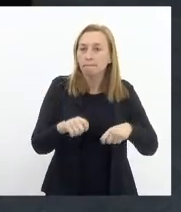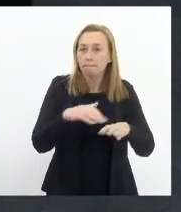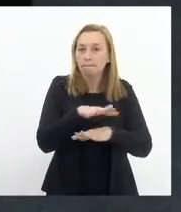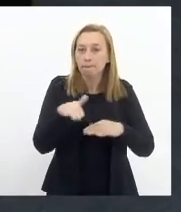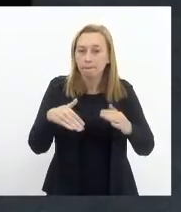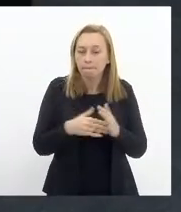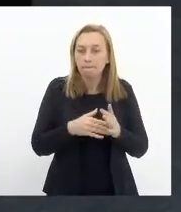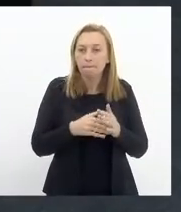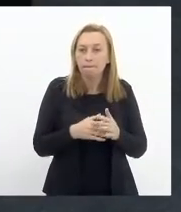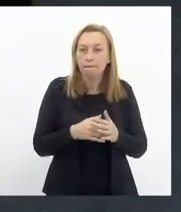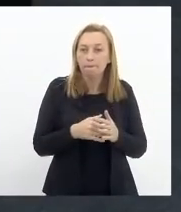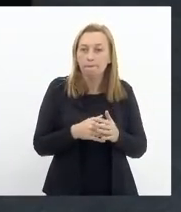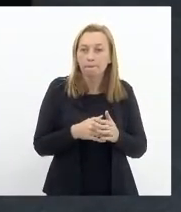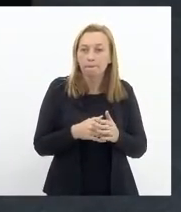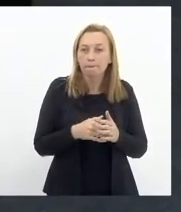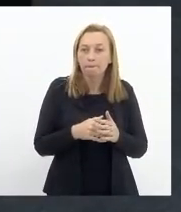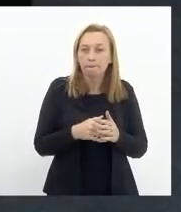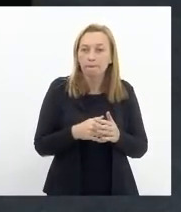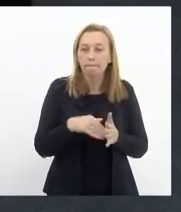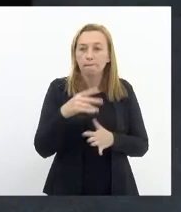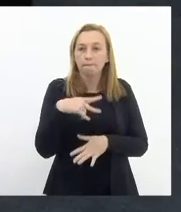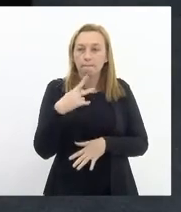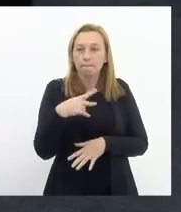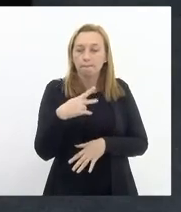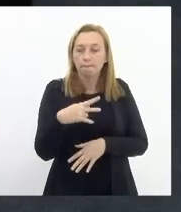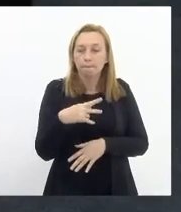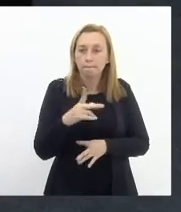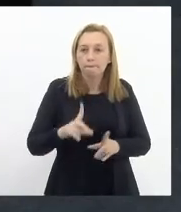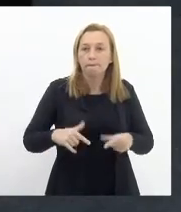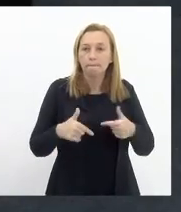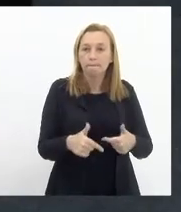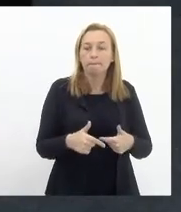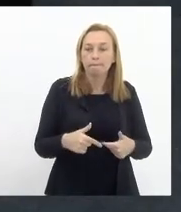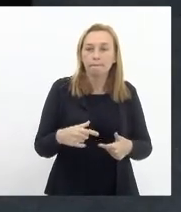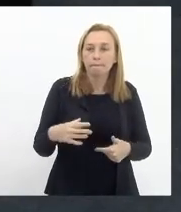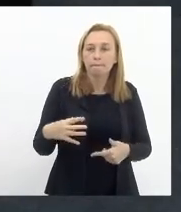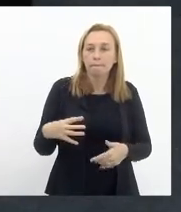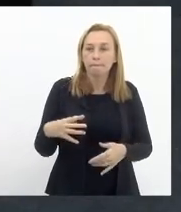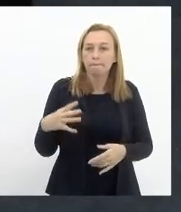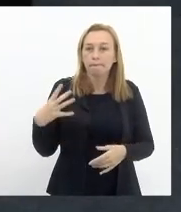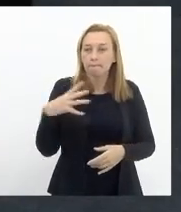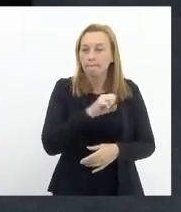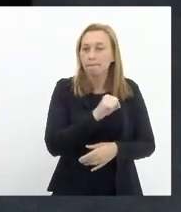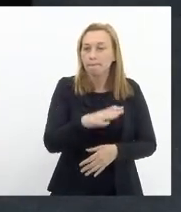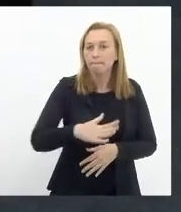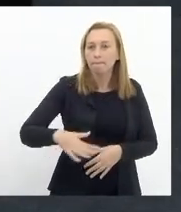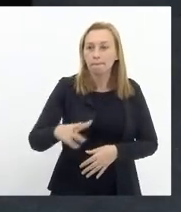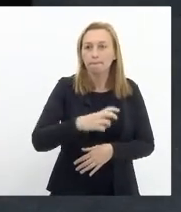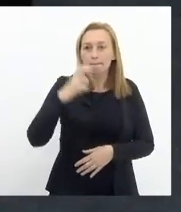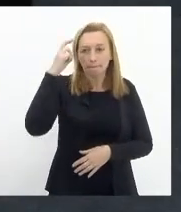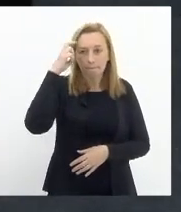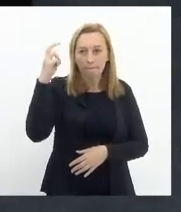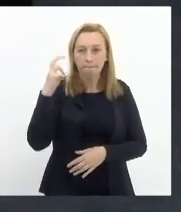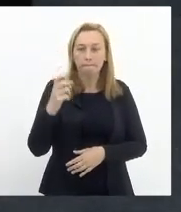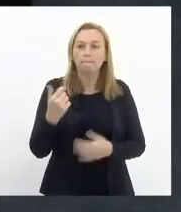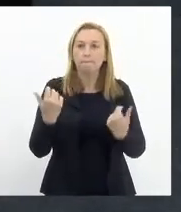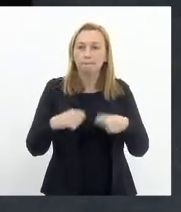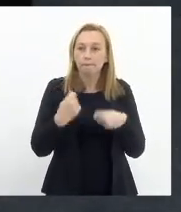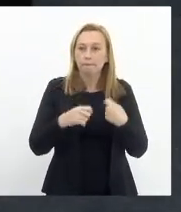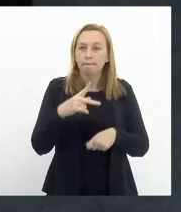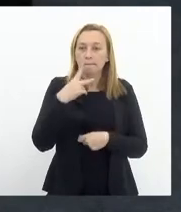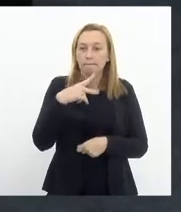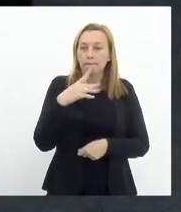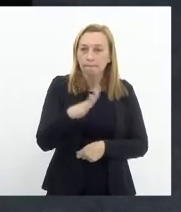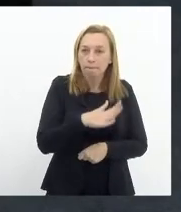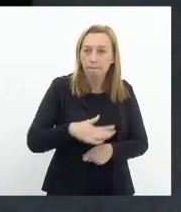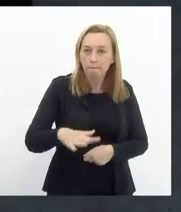inclusive de resgatar ações emergenciais nas áreas da cultura a gente precisa dizer que